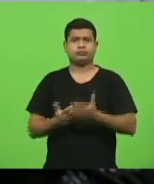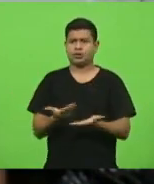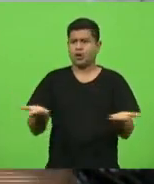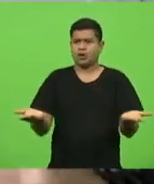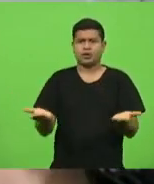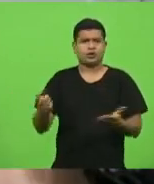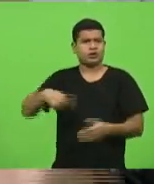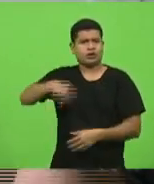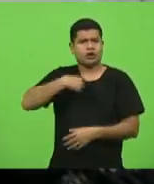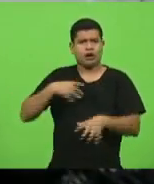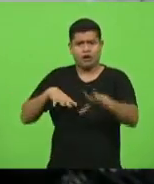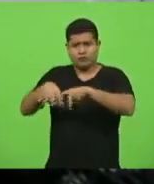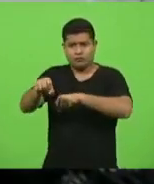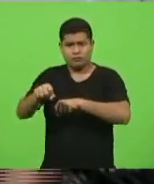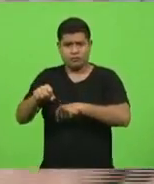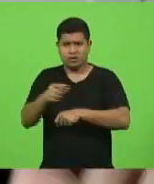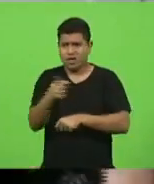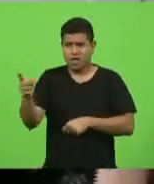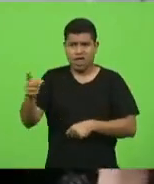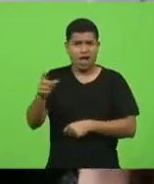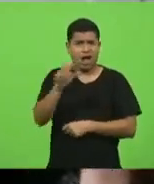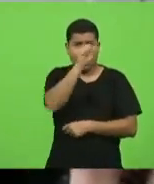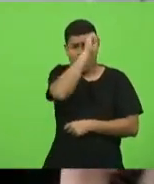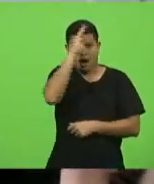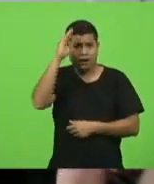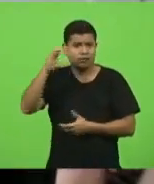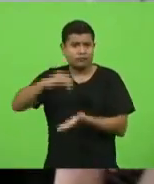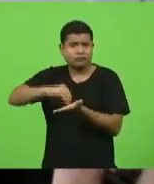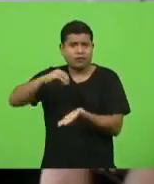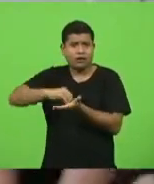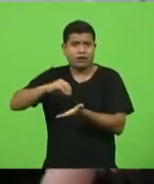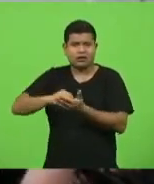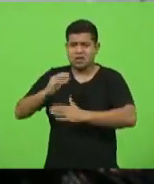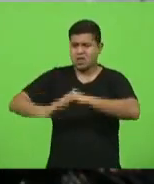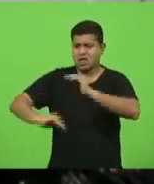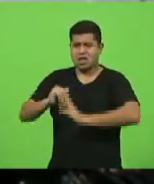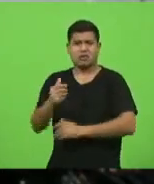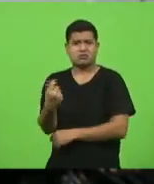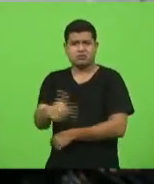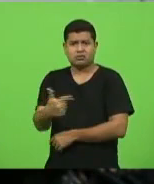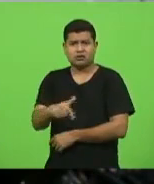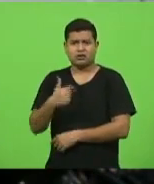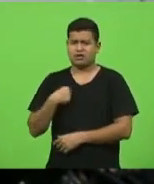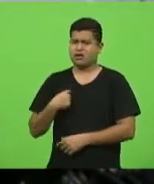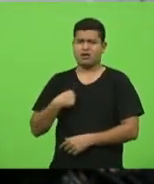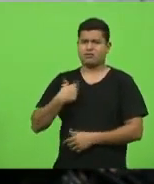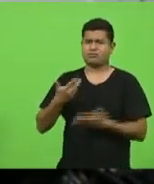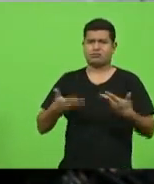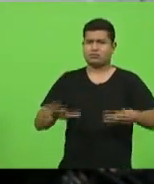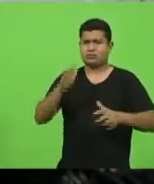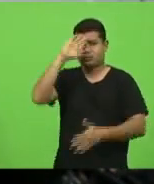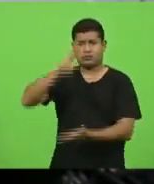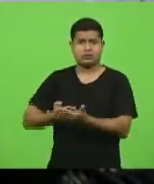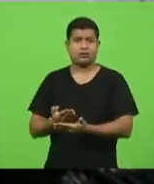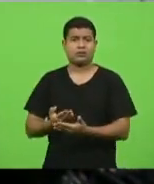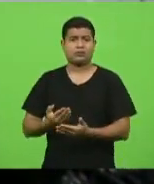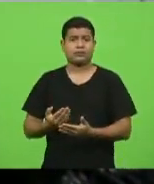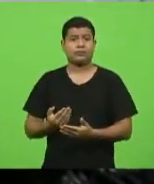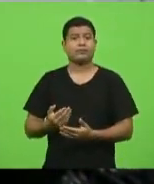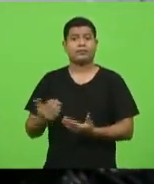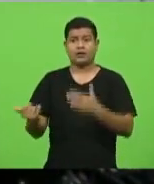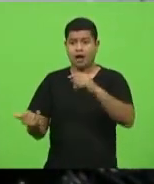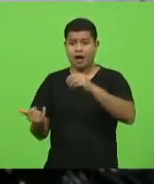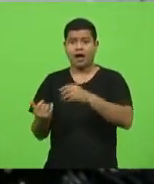exército de analfabetos funcionais, eu não quero acreditar nisso. Eu quero acreditar que as nossas instituições são altamente